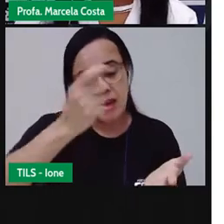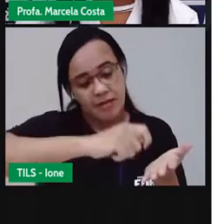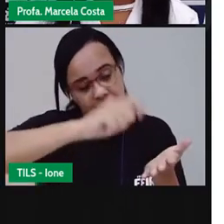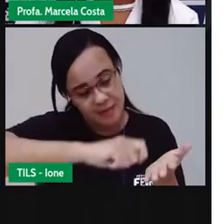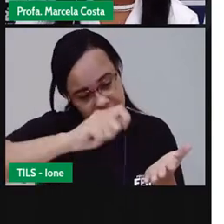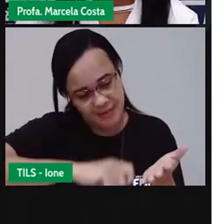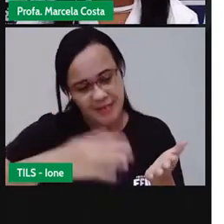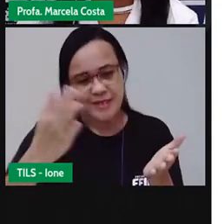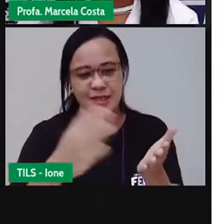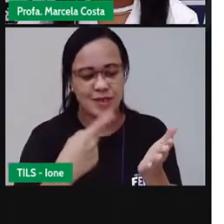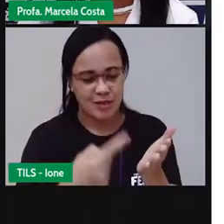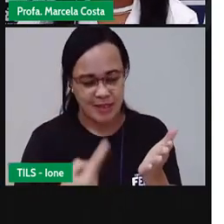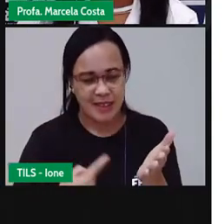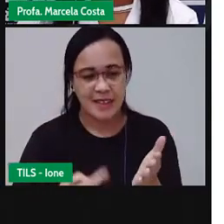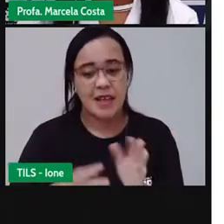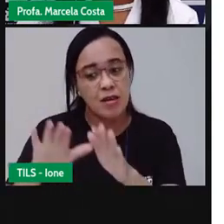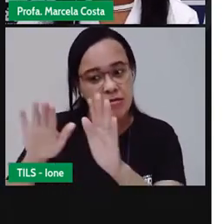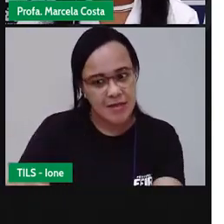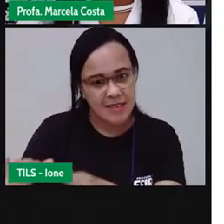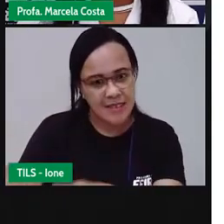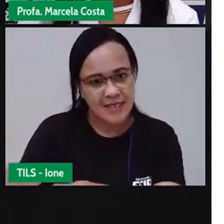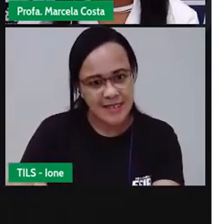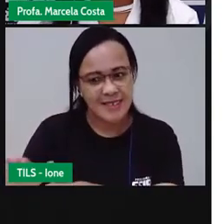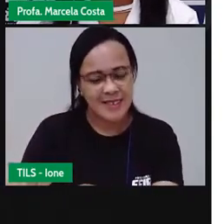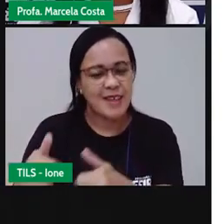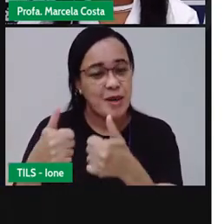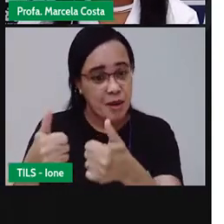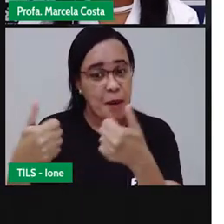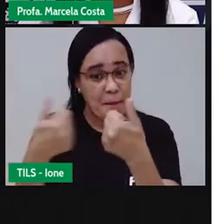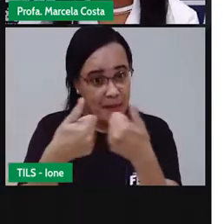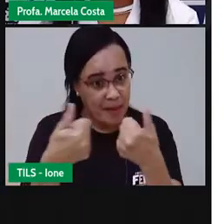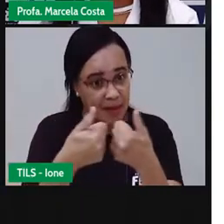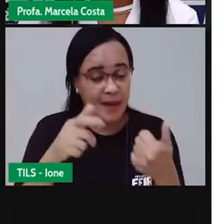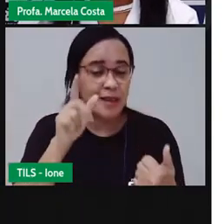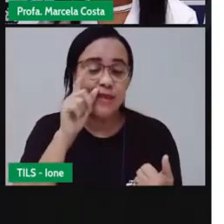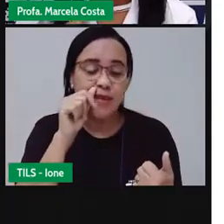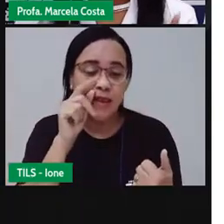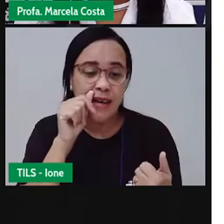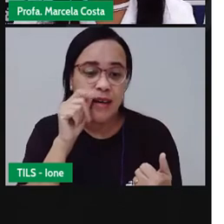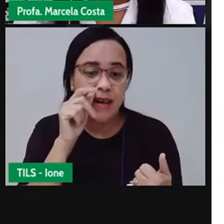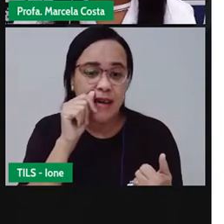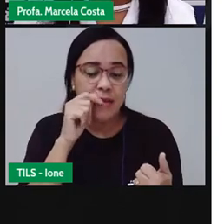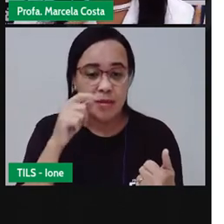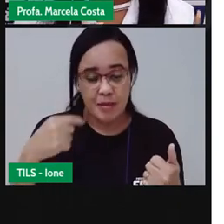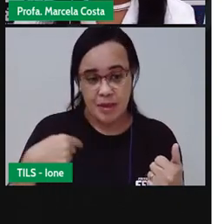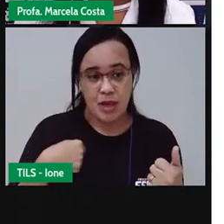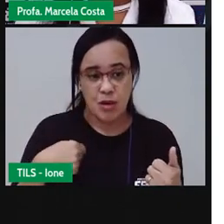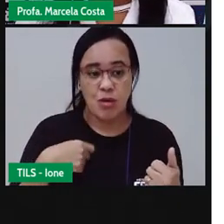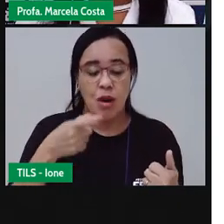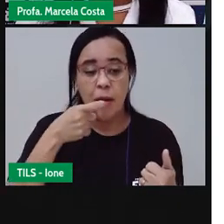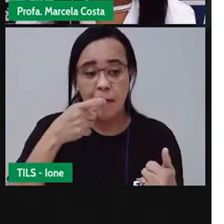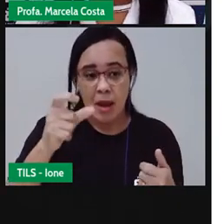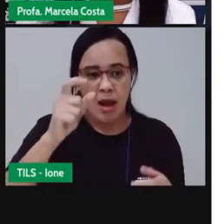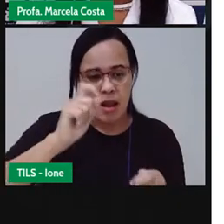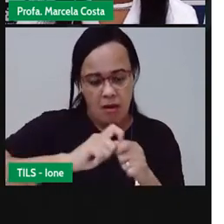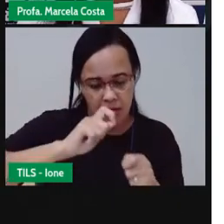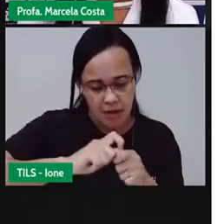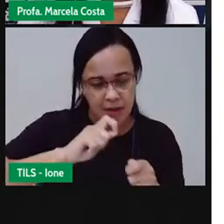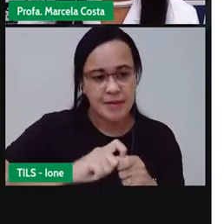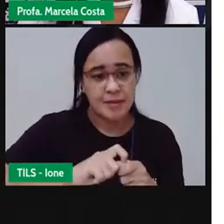Então, já deixa aí o seu caderno, apostos, junto com o lápis. Ela vai fazer a palavra